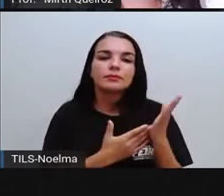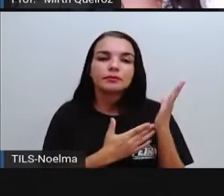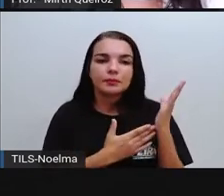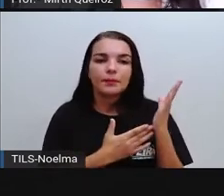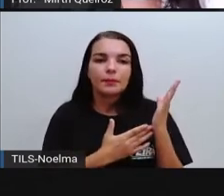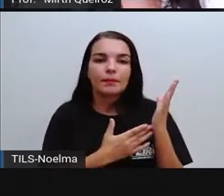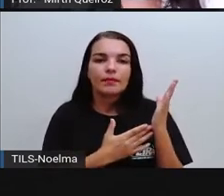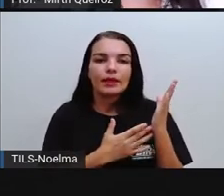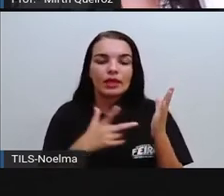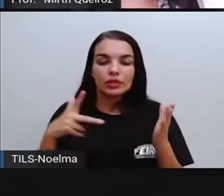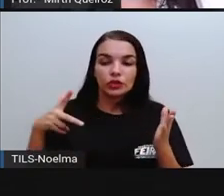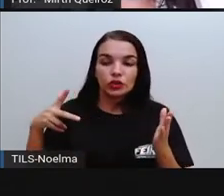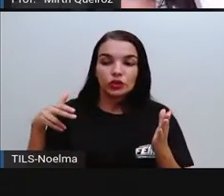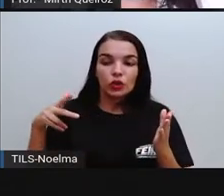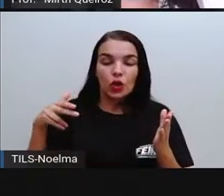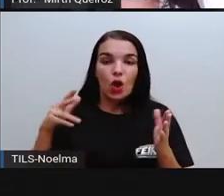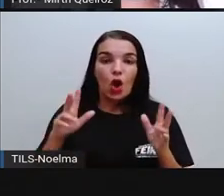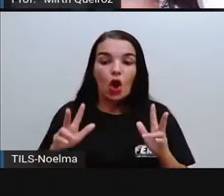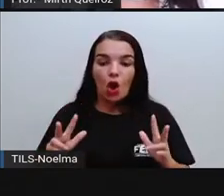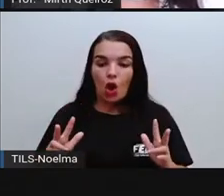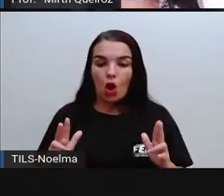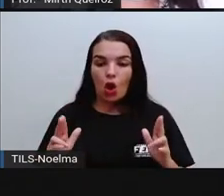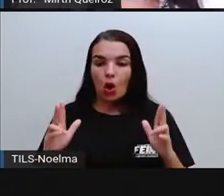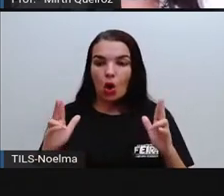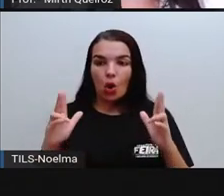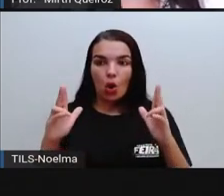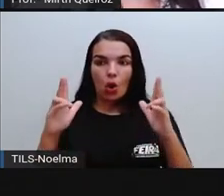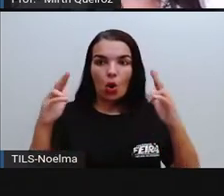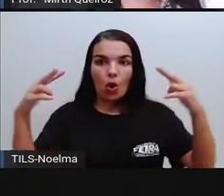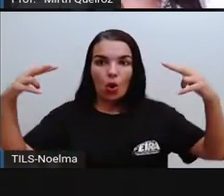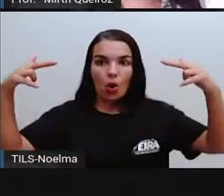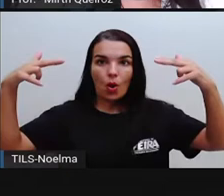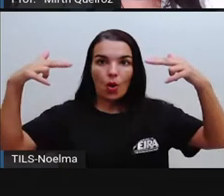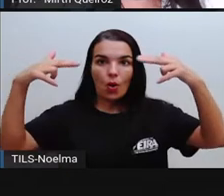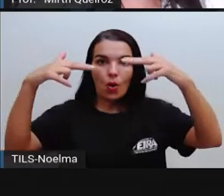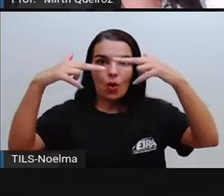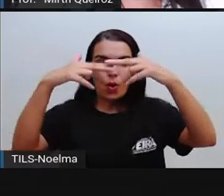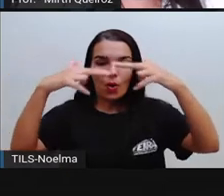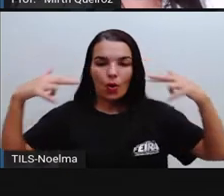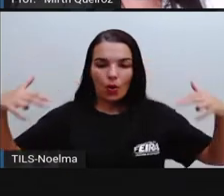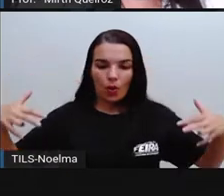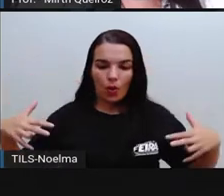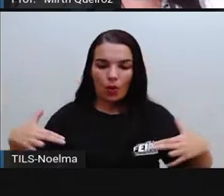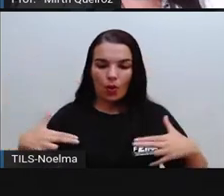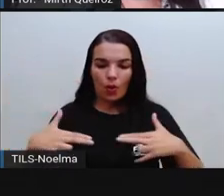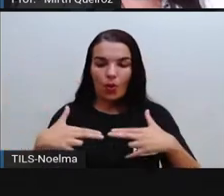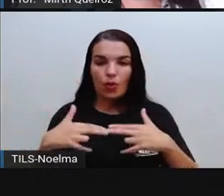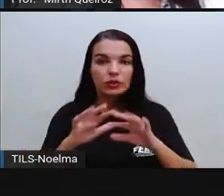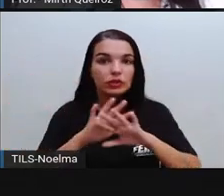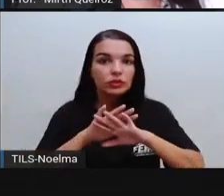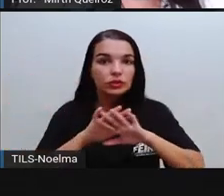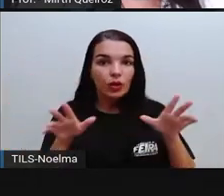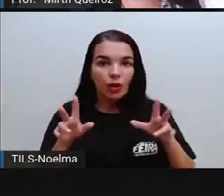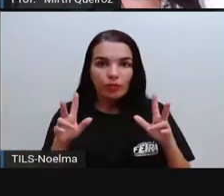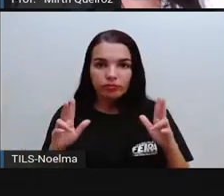Vocês vão pegar a tesoura e vocês vão recortar aí, ó, a borda desse pratinho, certo? Vai recortar